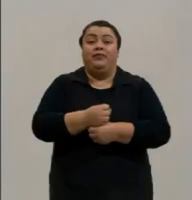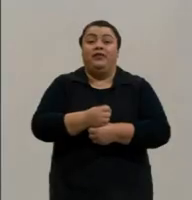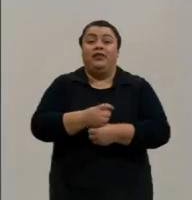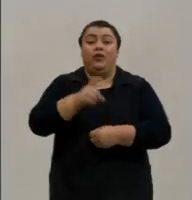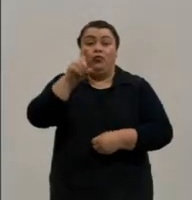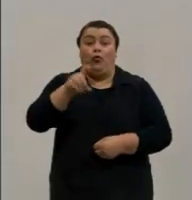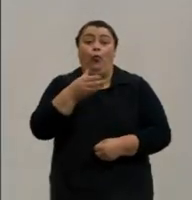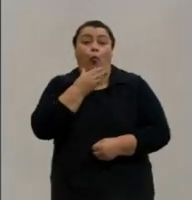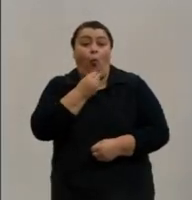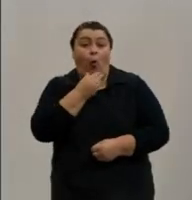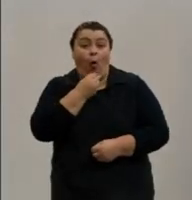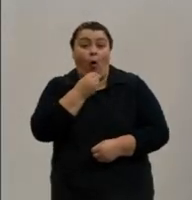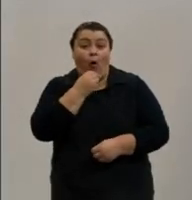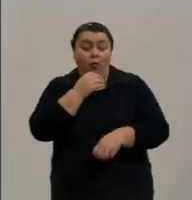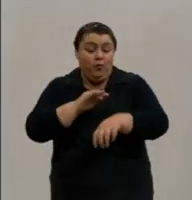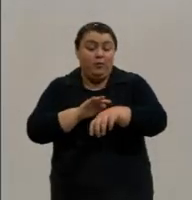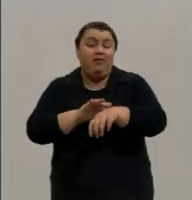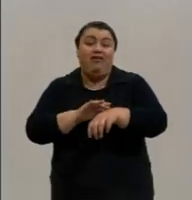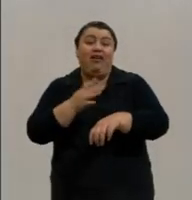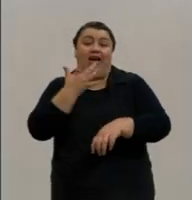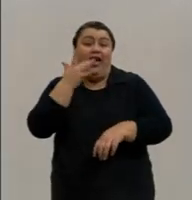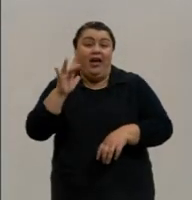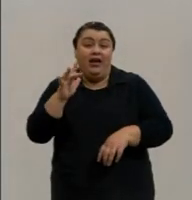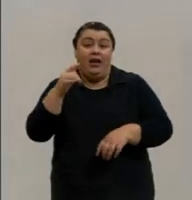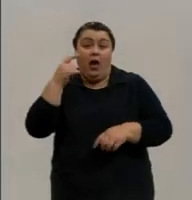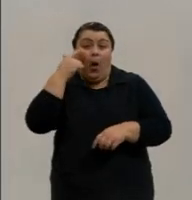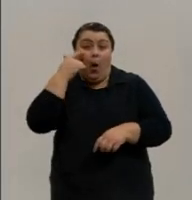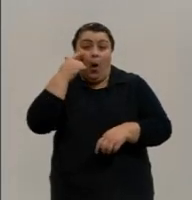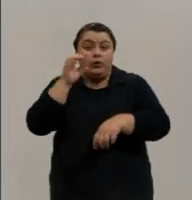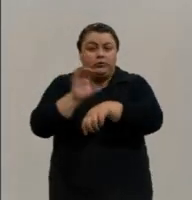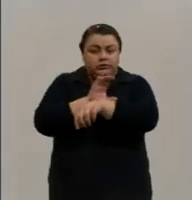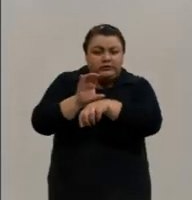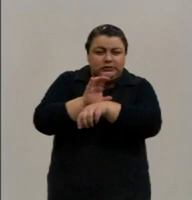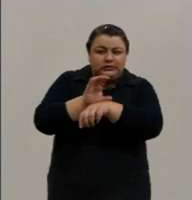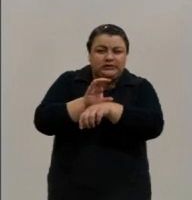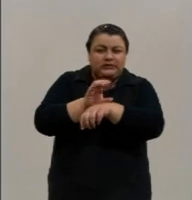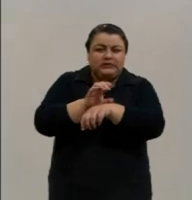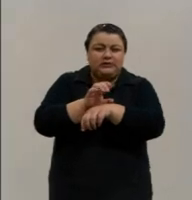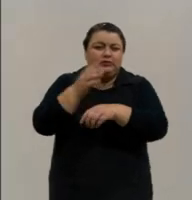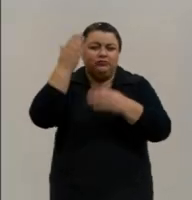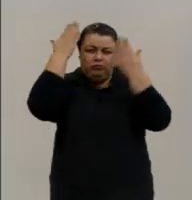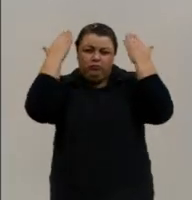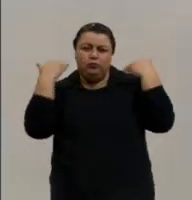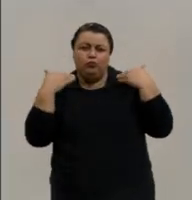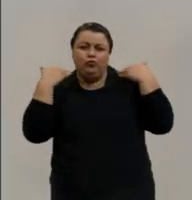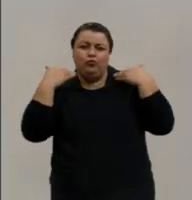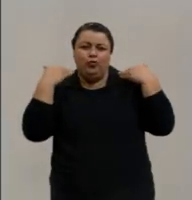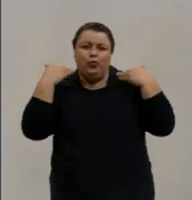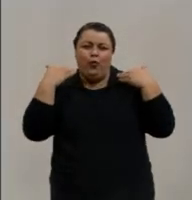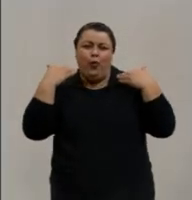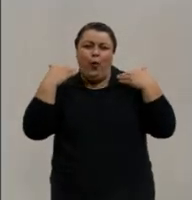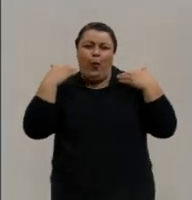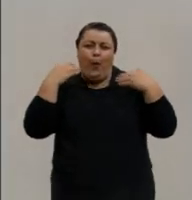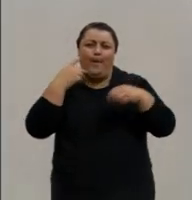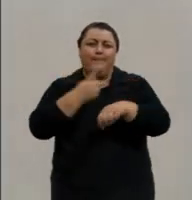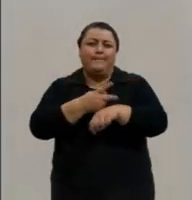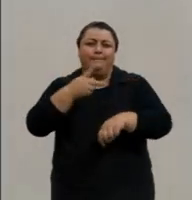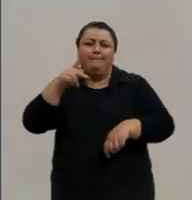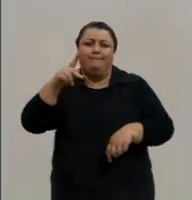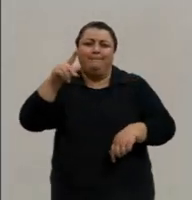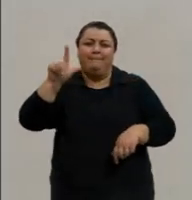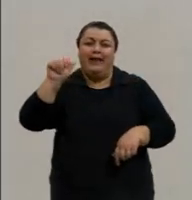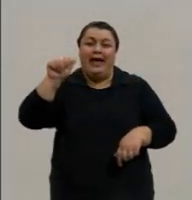um homem de pele branca, olhos castanhos, cabelos médios, platinados pelo tempo, 1